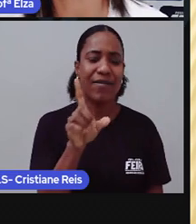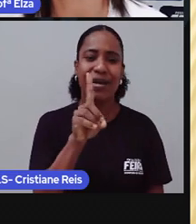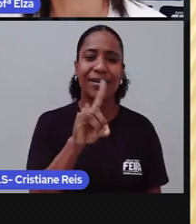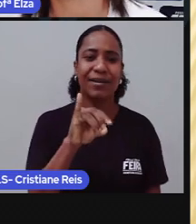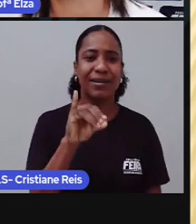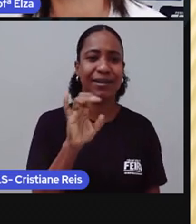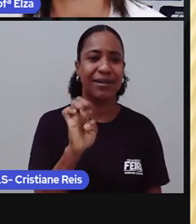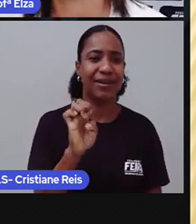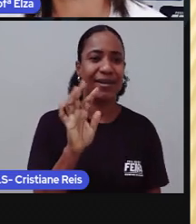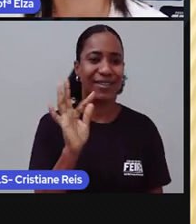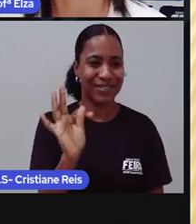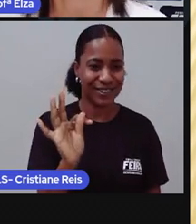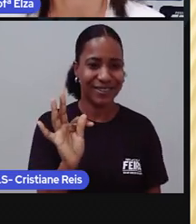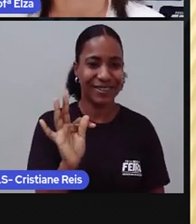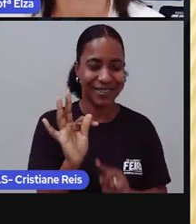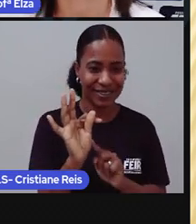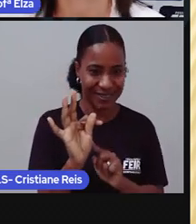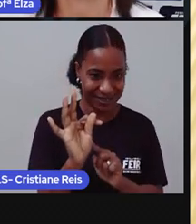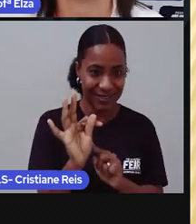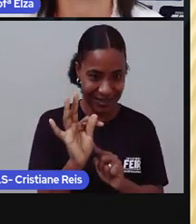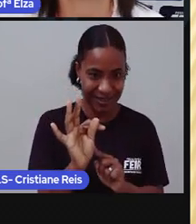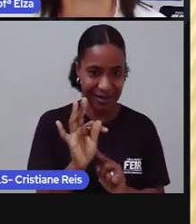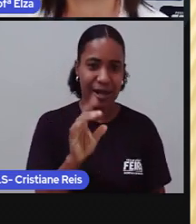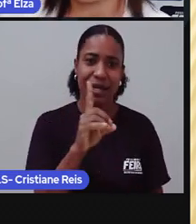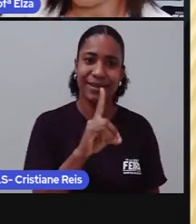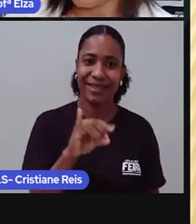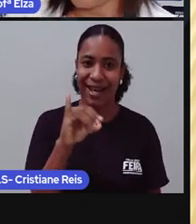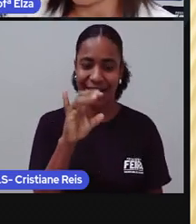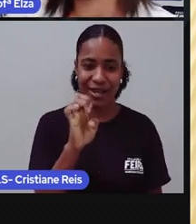a utilizamos na sua forma original.